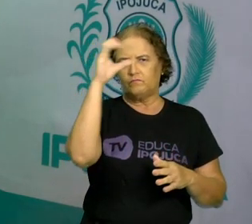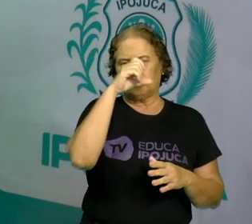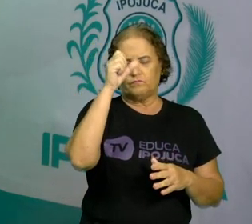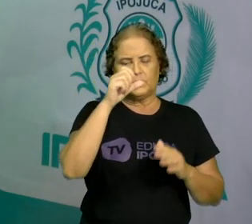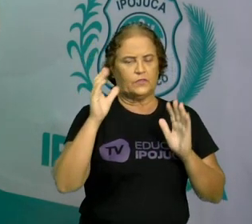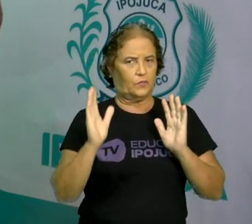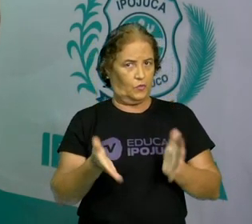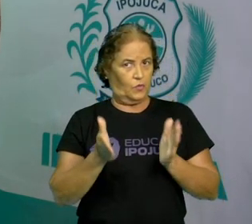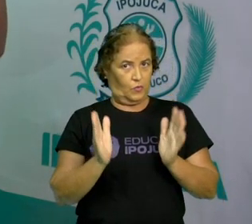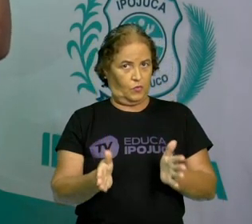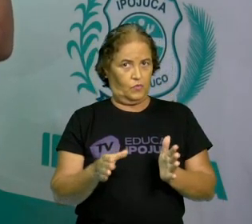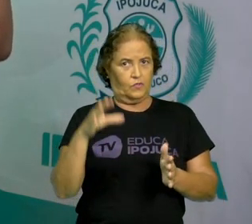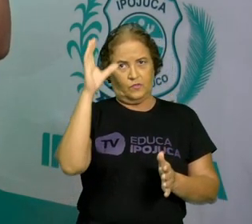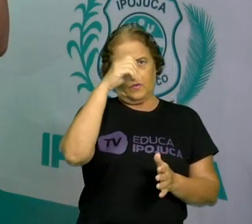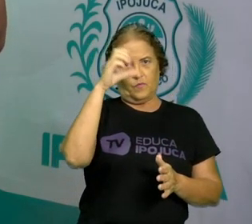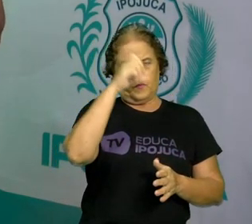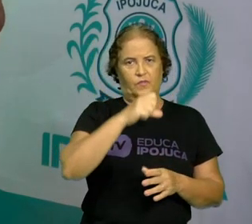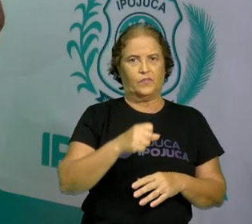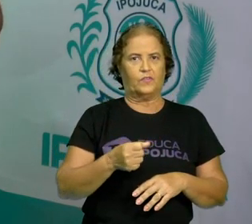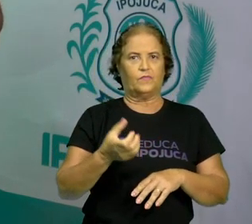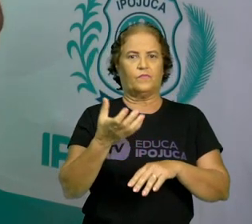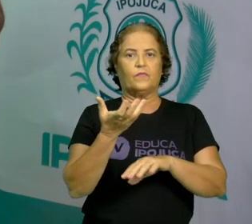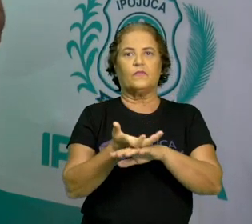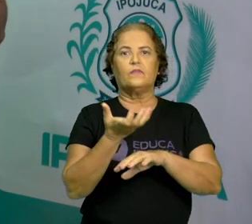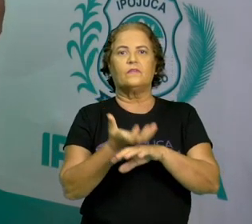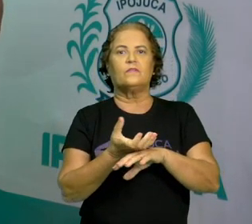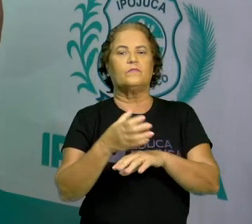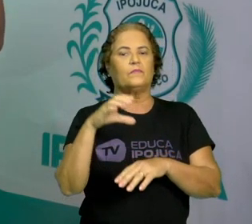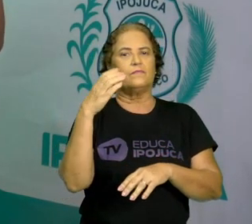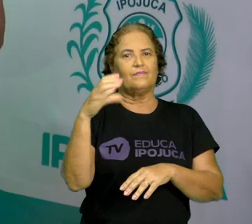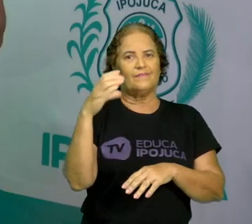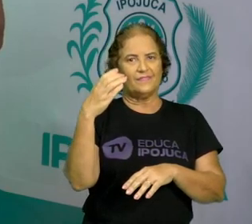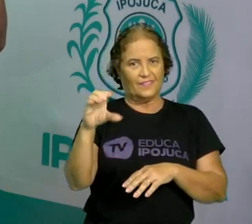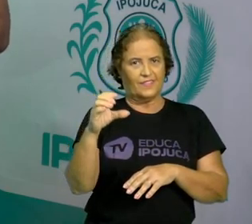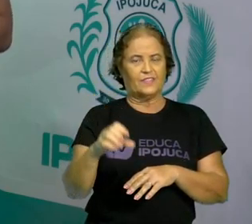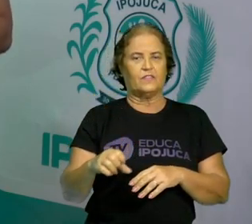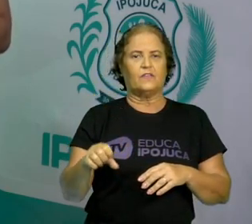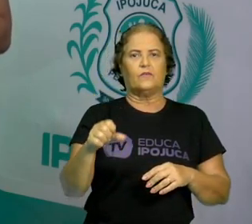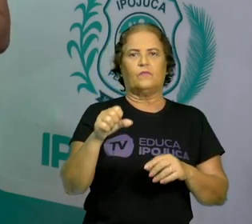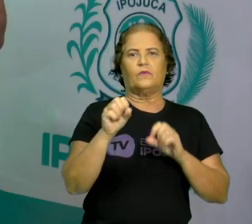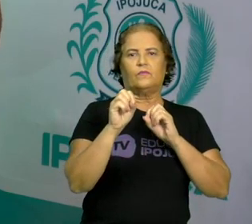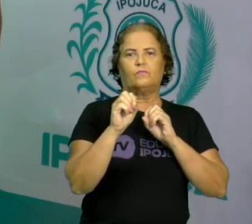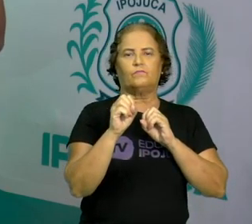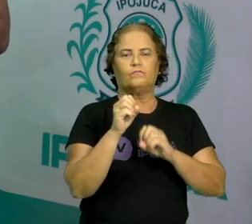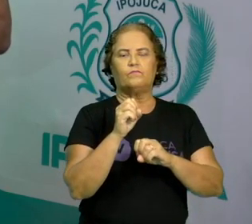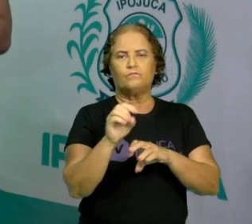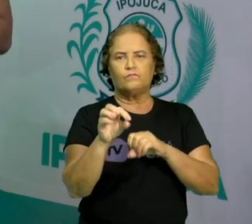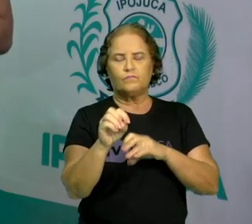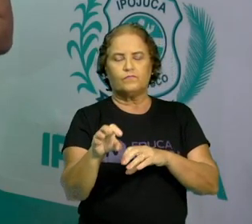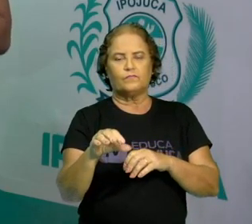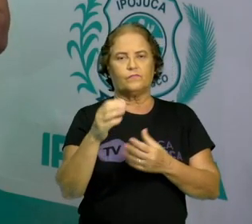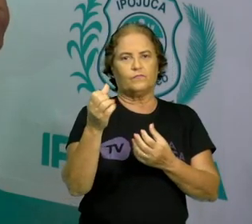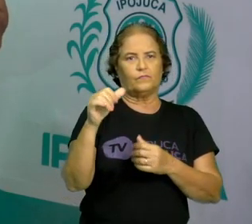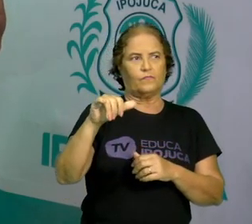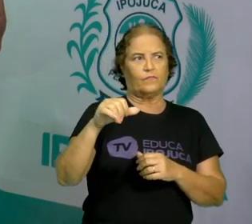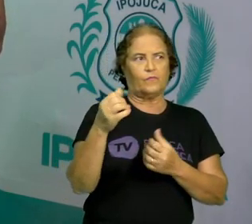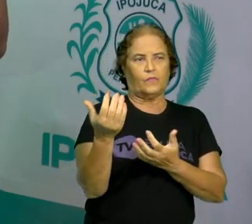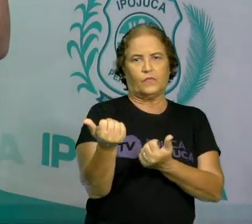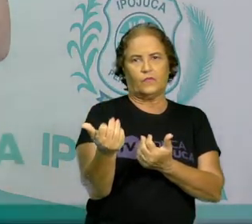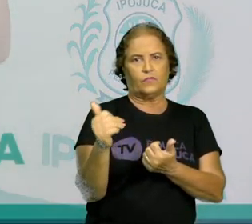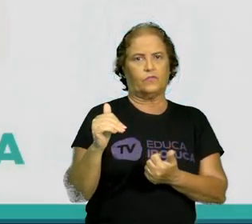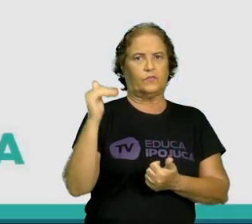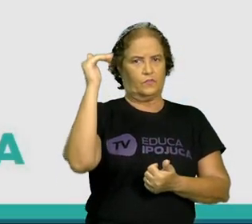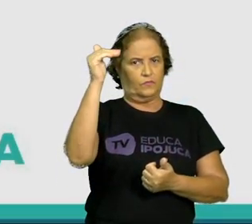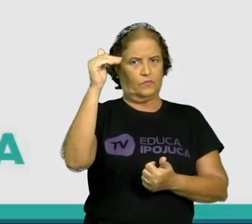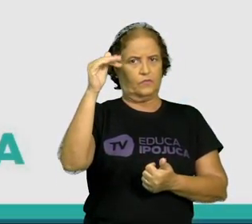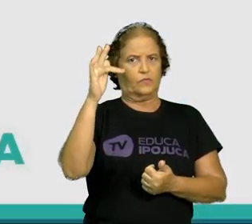iremos aprender com a disciplina de Ciências para Educação de Jovens e Adultos da fase 1, com o tema